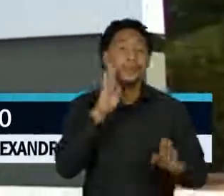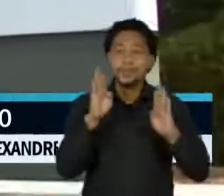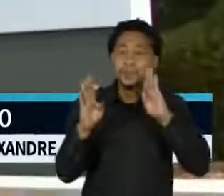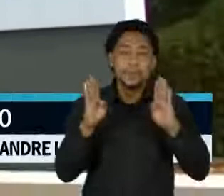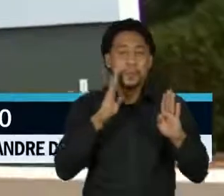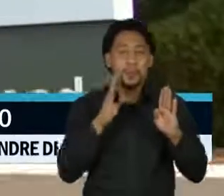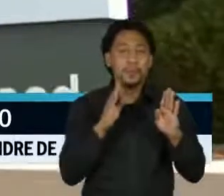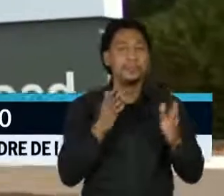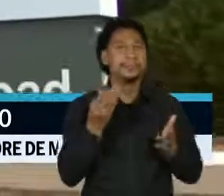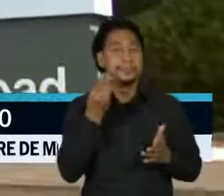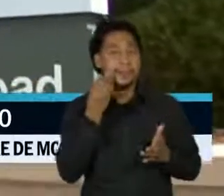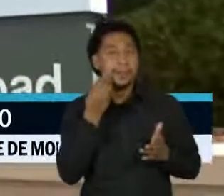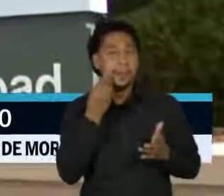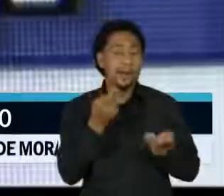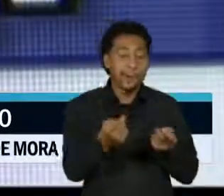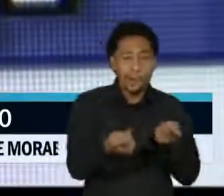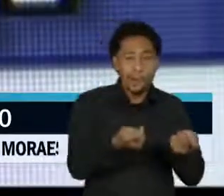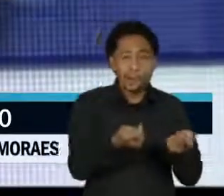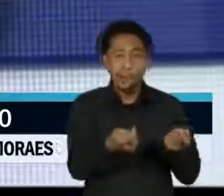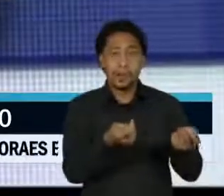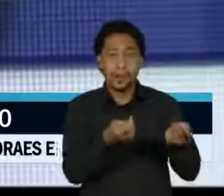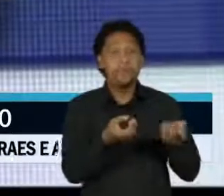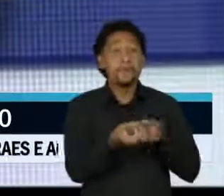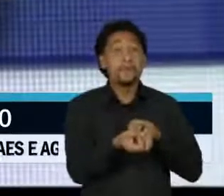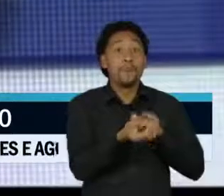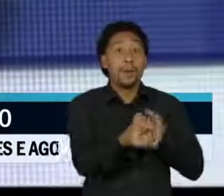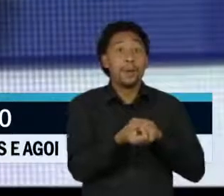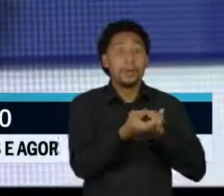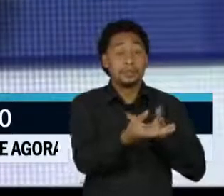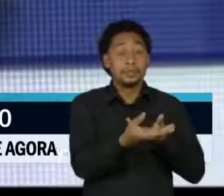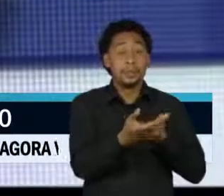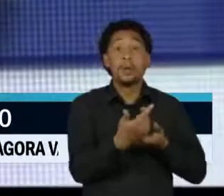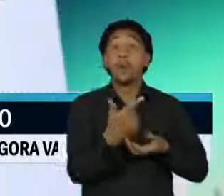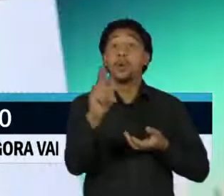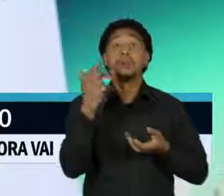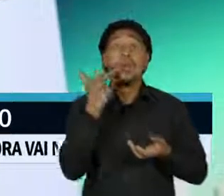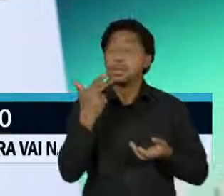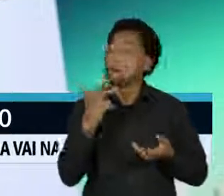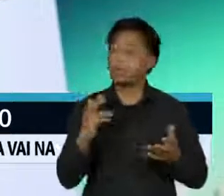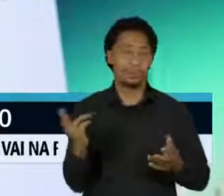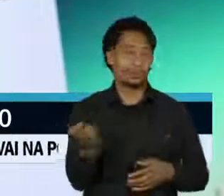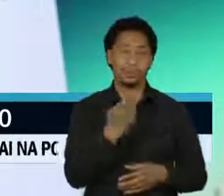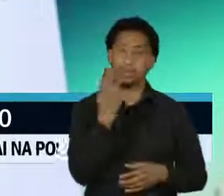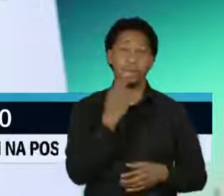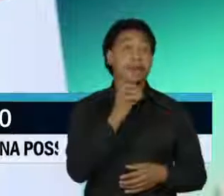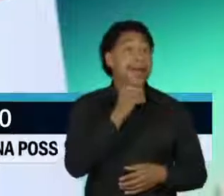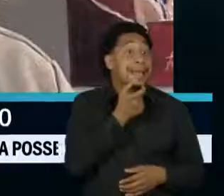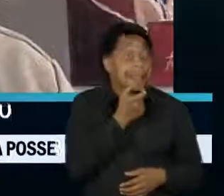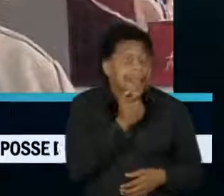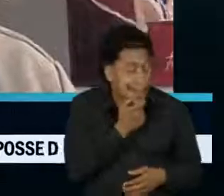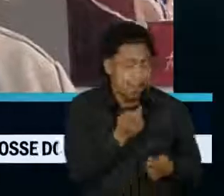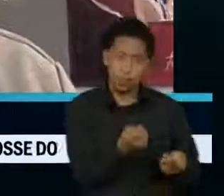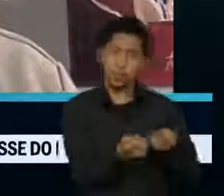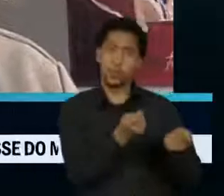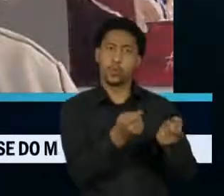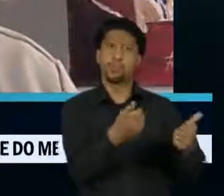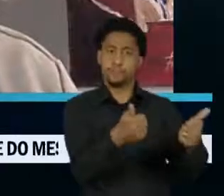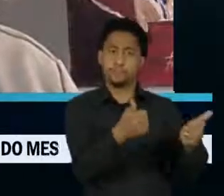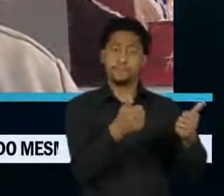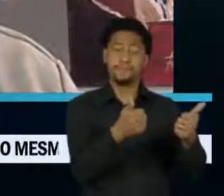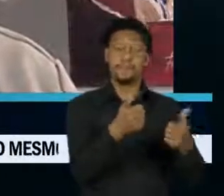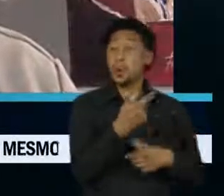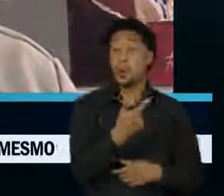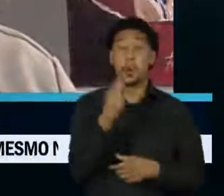conteúdo fora do inglês. Então, por isso que no Brasil e outros países que não falam inglês, o problema